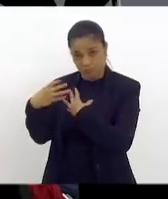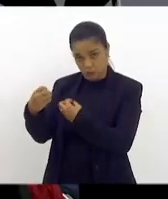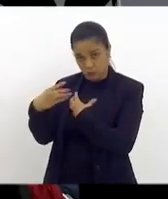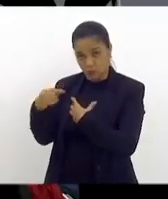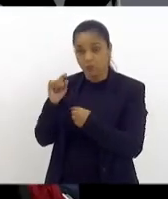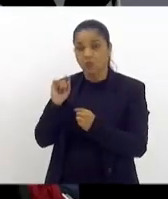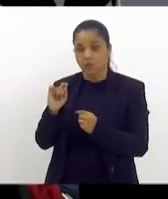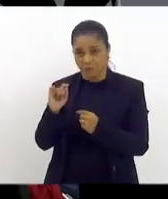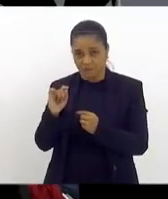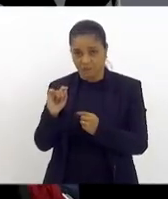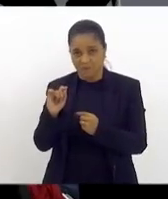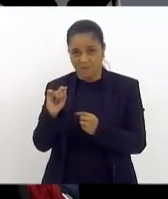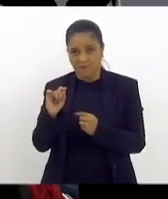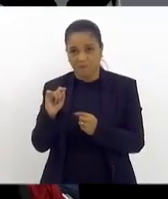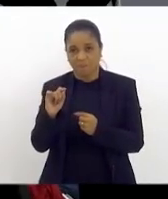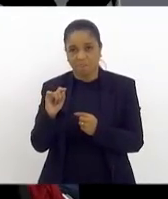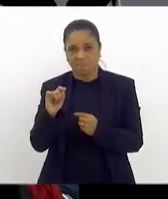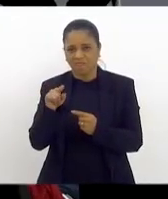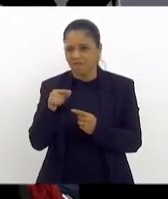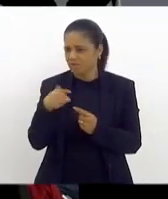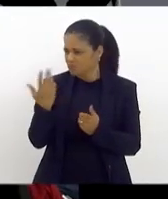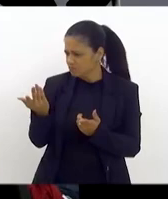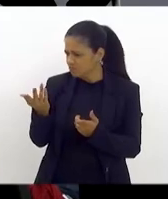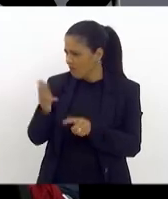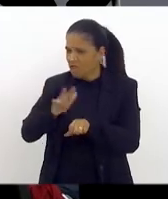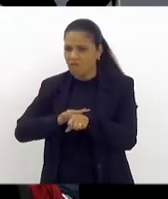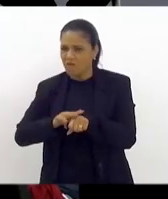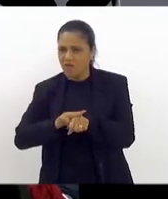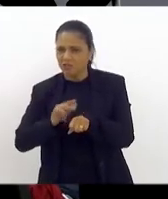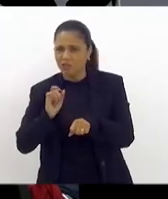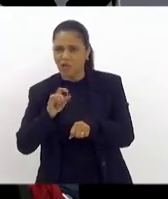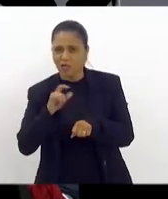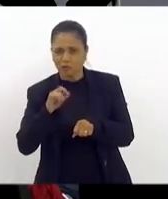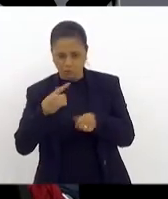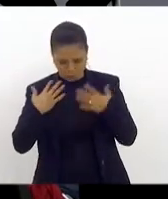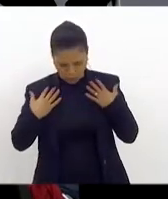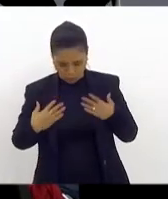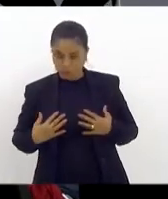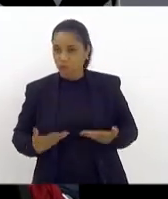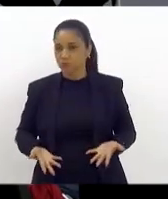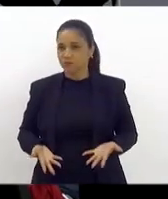não é? Você ia dizer que estava o quê? Verde, azul? Está meio mangueira.